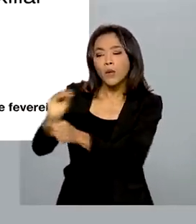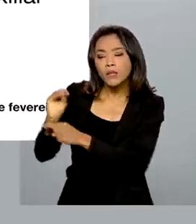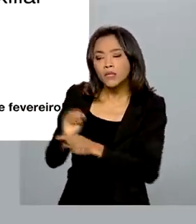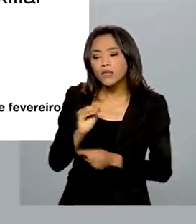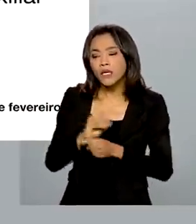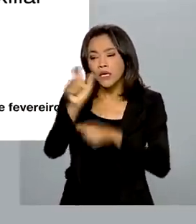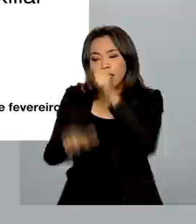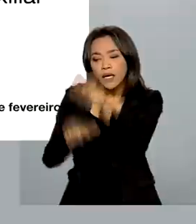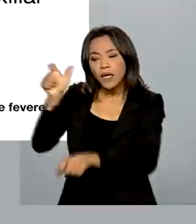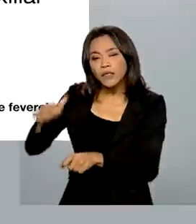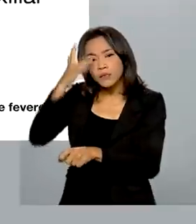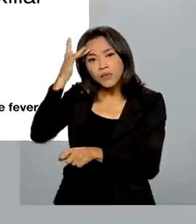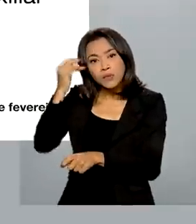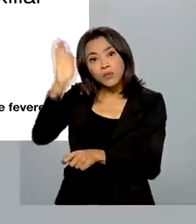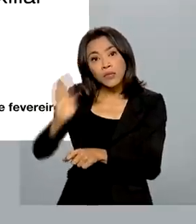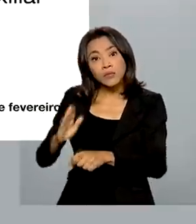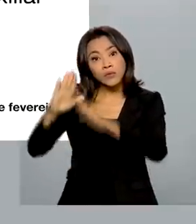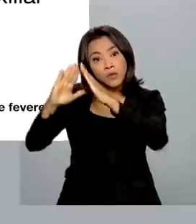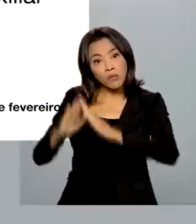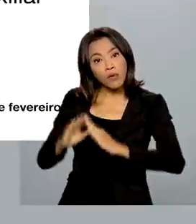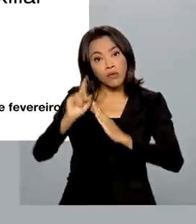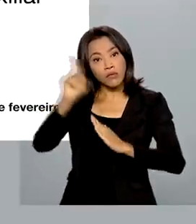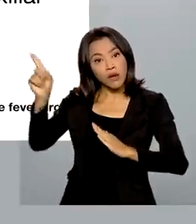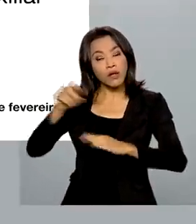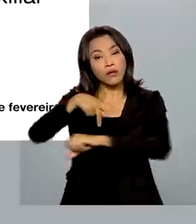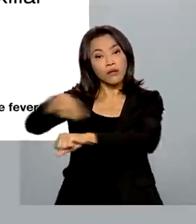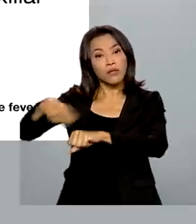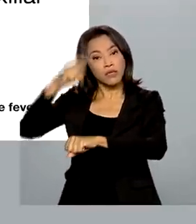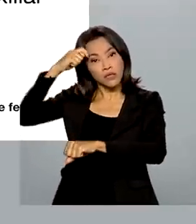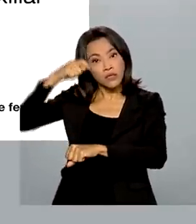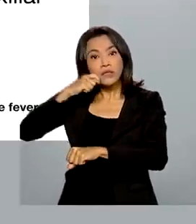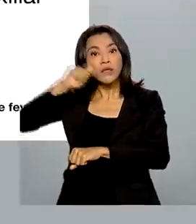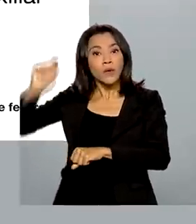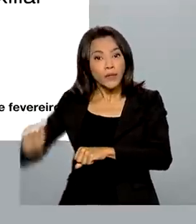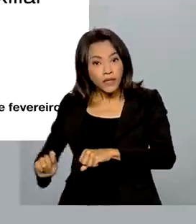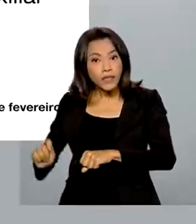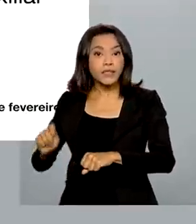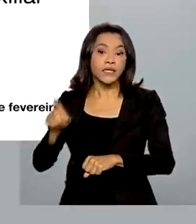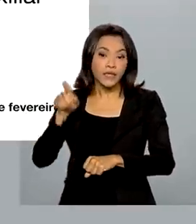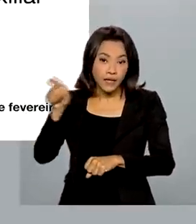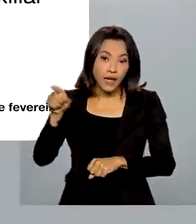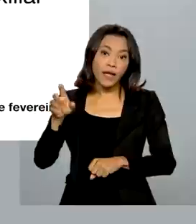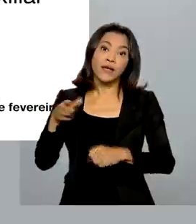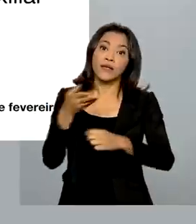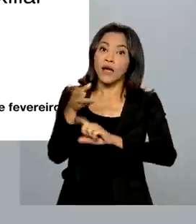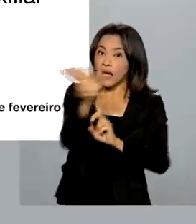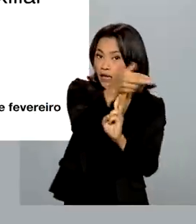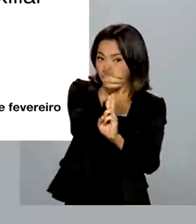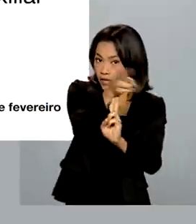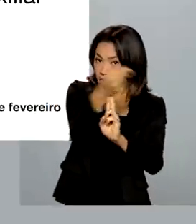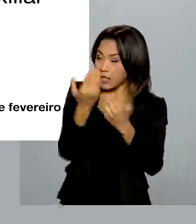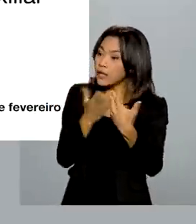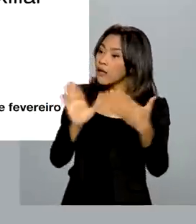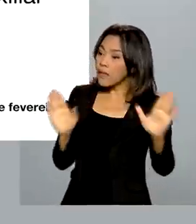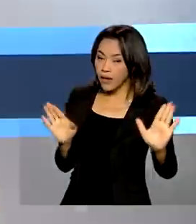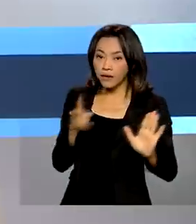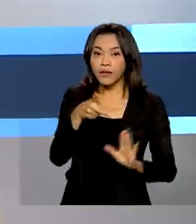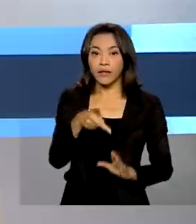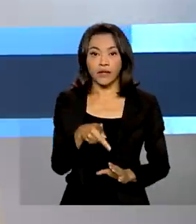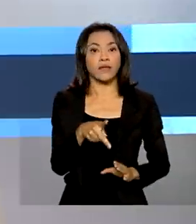brasileiros que estão na Ucrânia e reforçou que a embaixada em Kiev permanece aberta e pronta para ajudar.